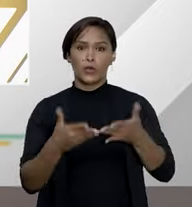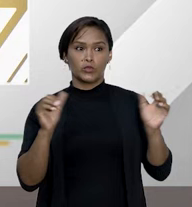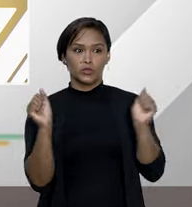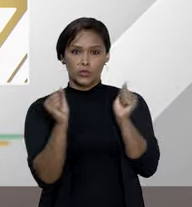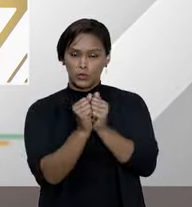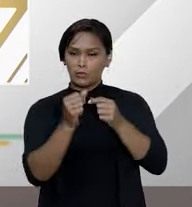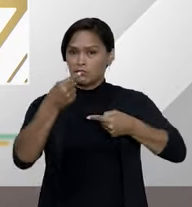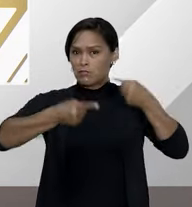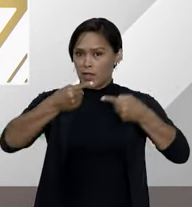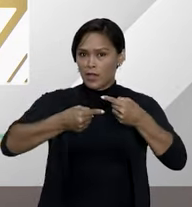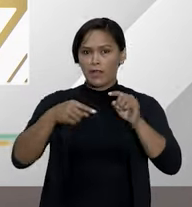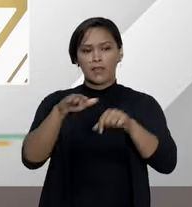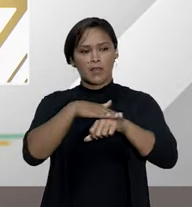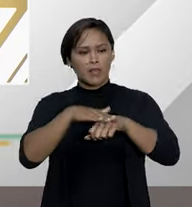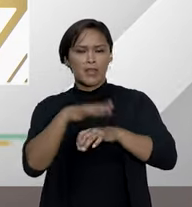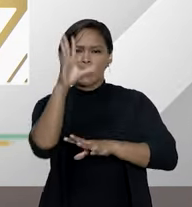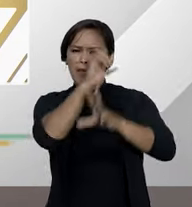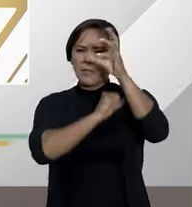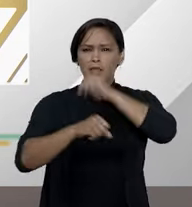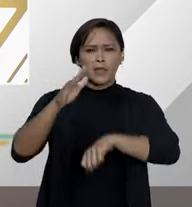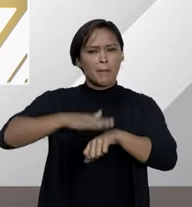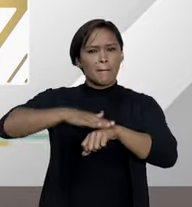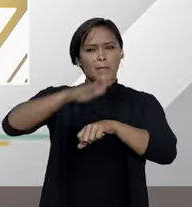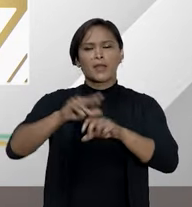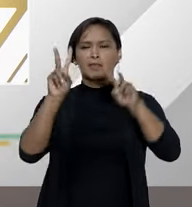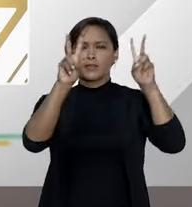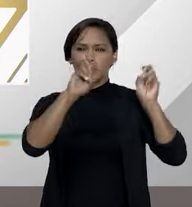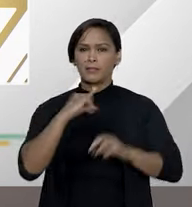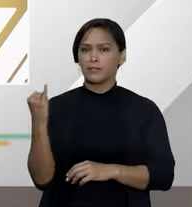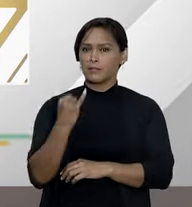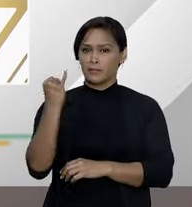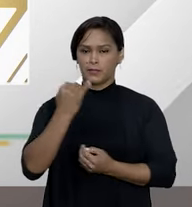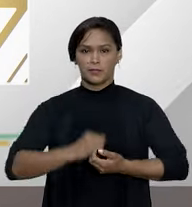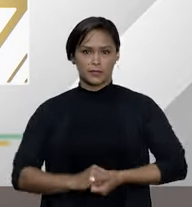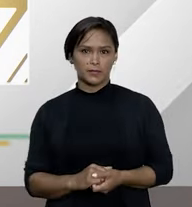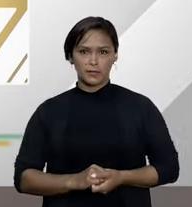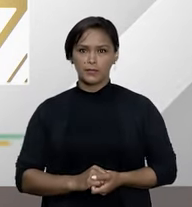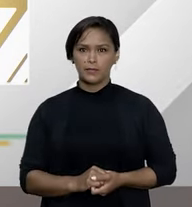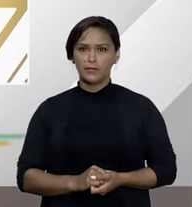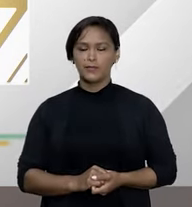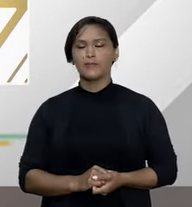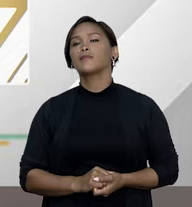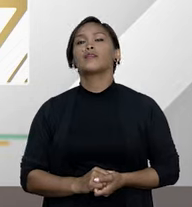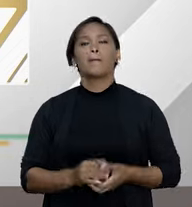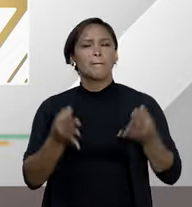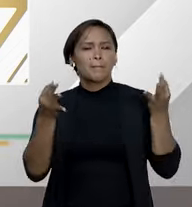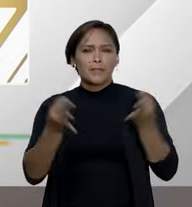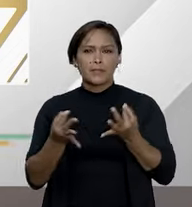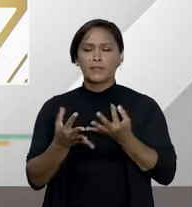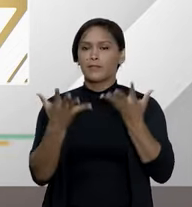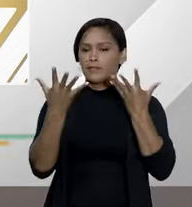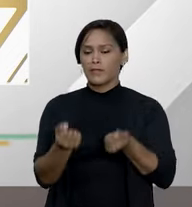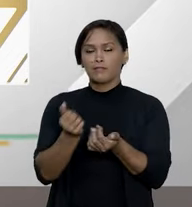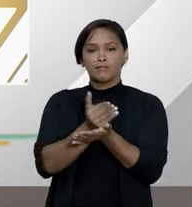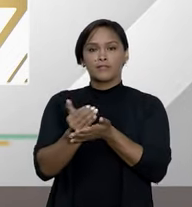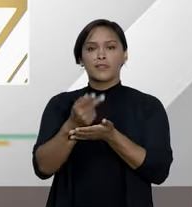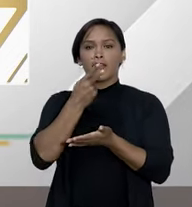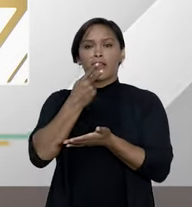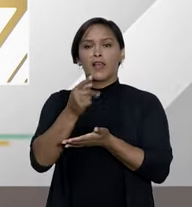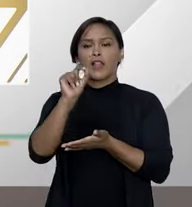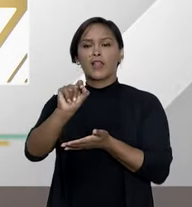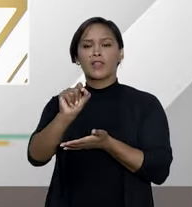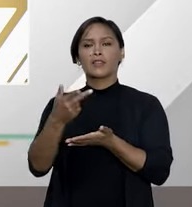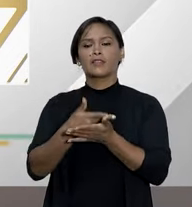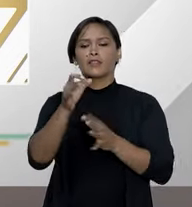para debater e aprender um pouco sobre esse tema tão importante. Ótimo. Vamos começar falando, então,